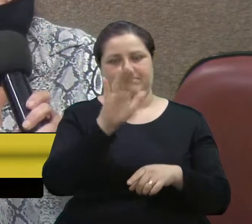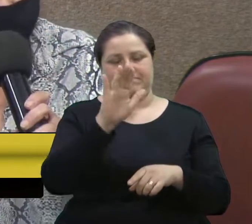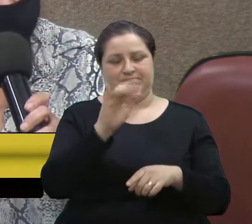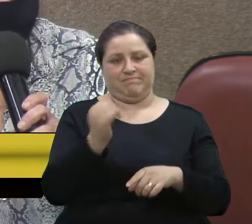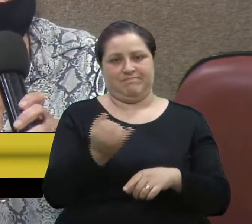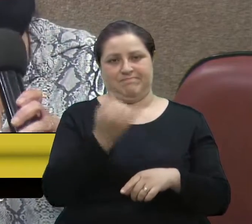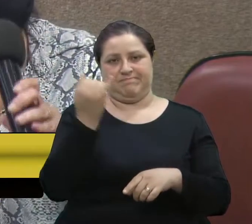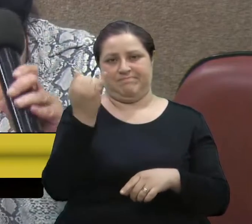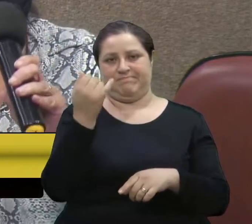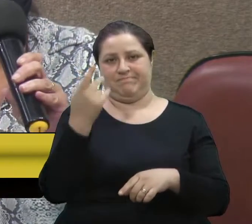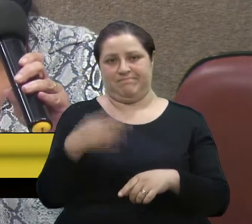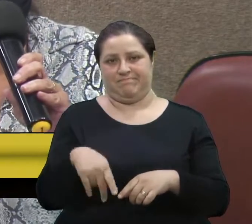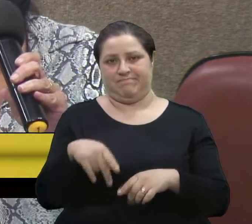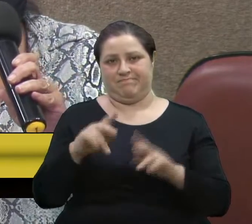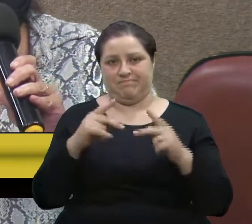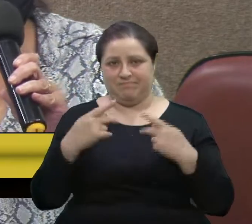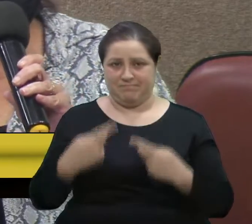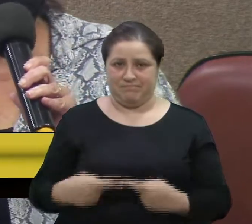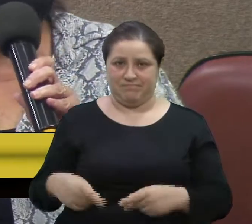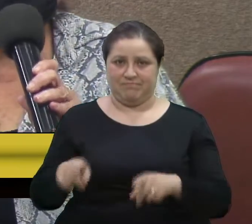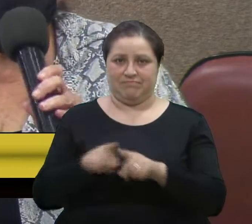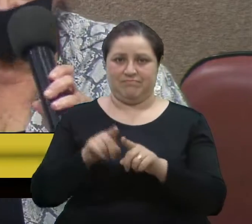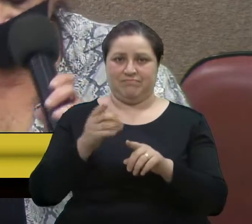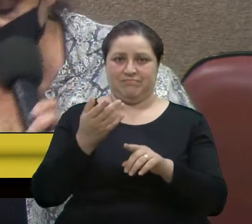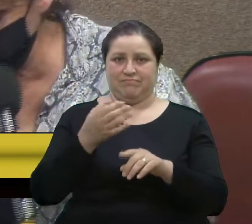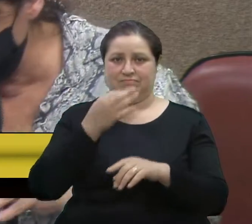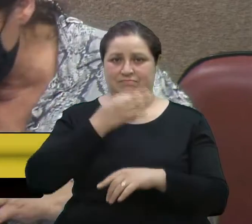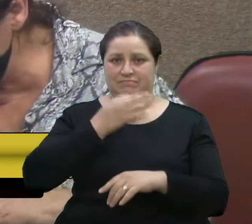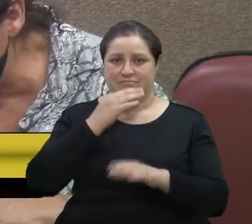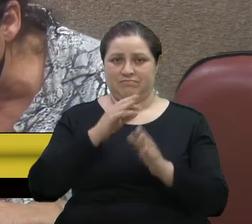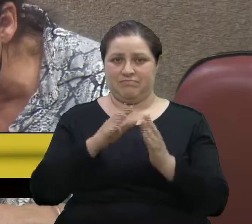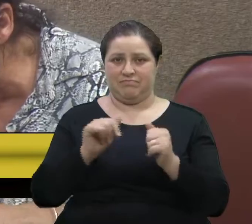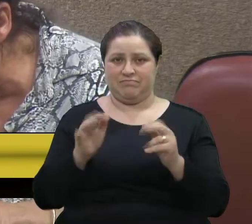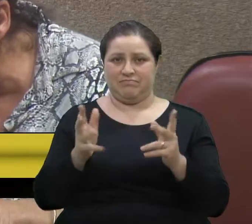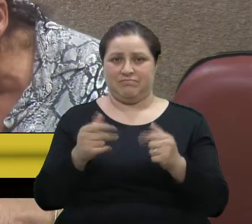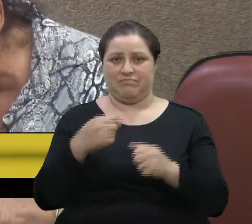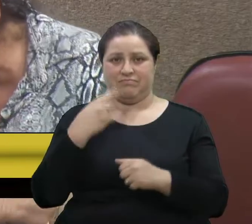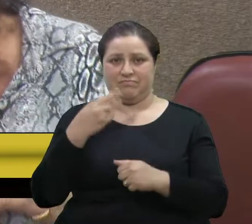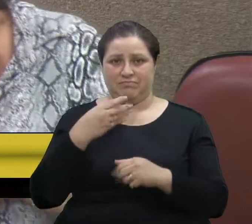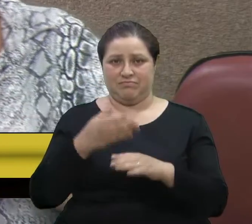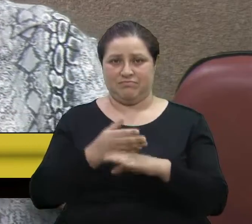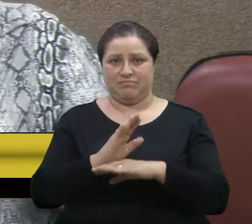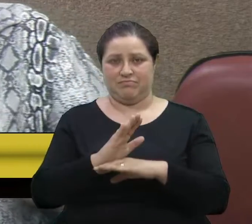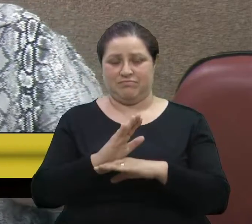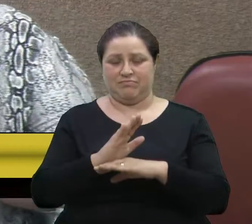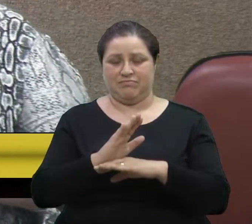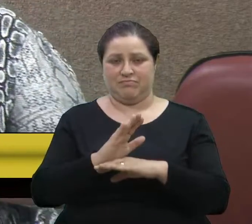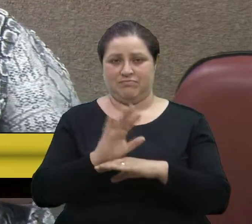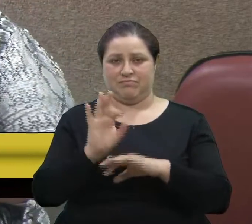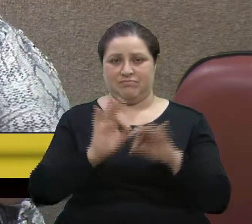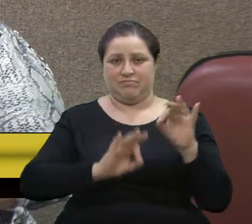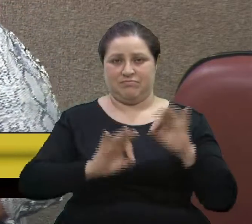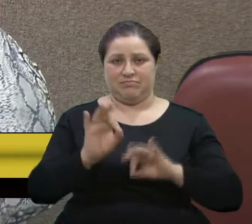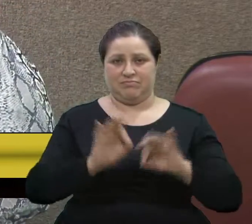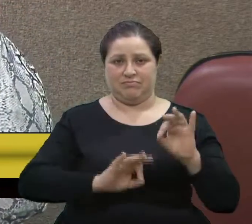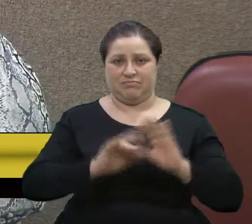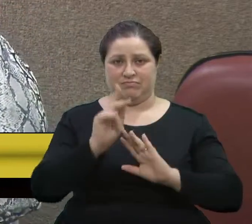também para Caxias do Sul. Então, eu solicito e peço aos vereadores que aprovem esse projeto por gentileza. Muito obrigada.